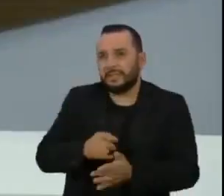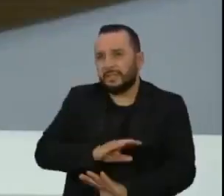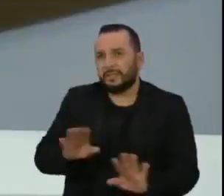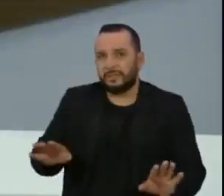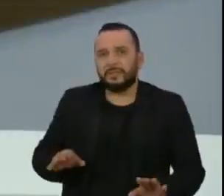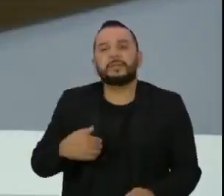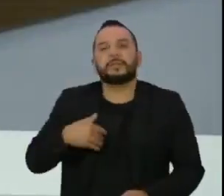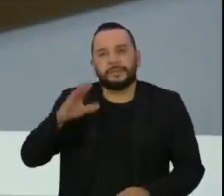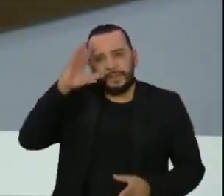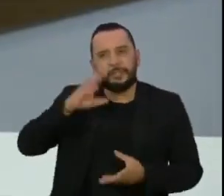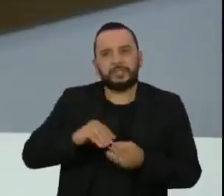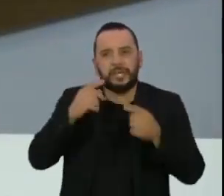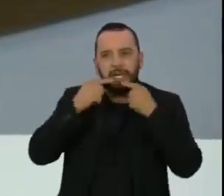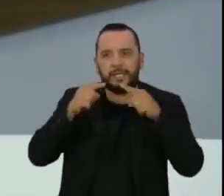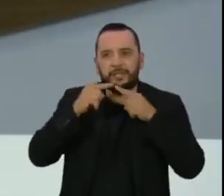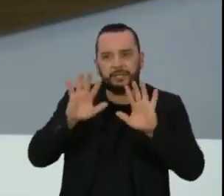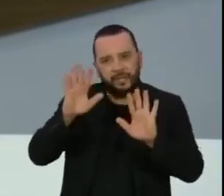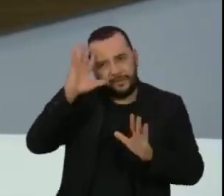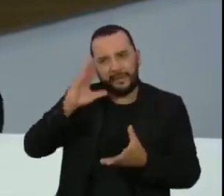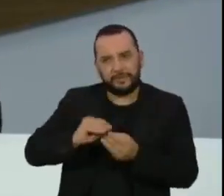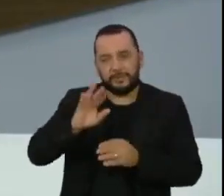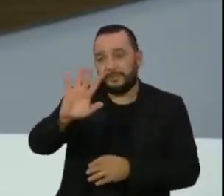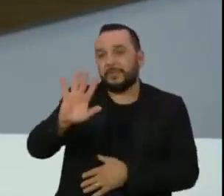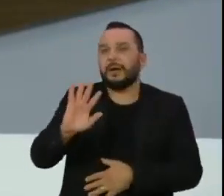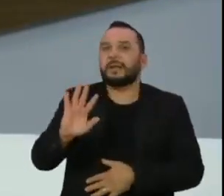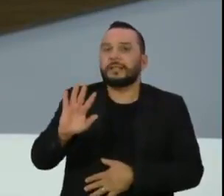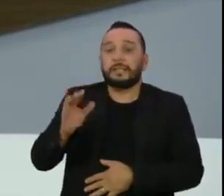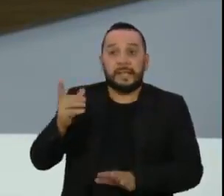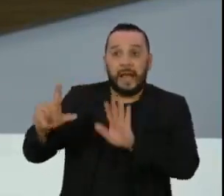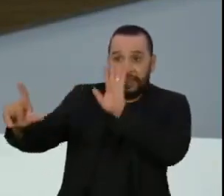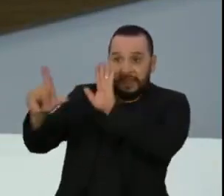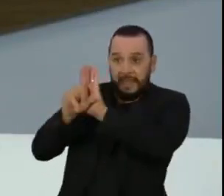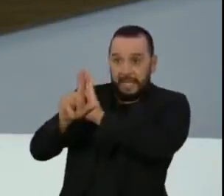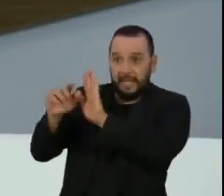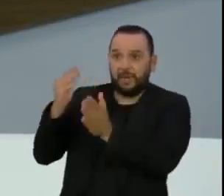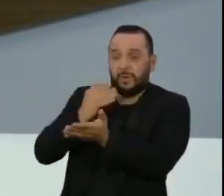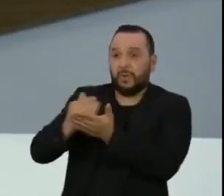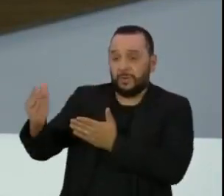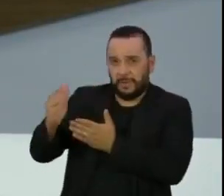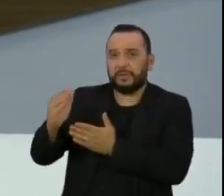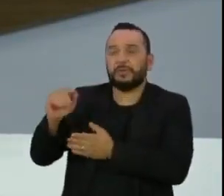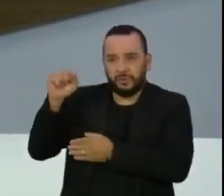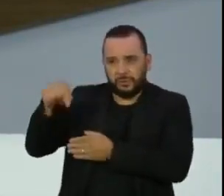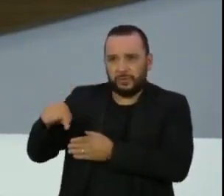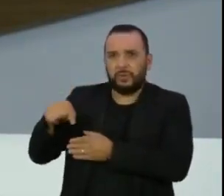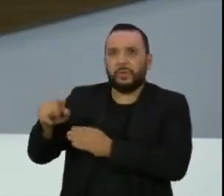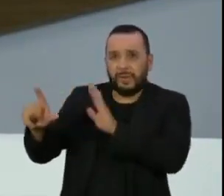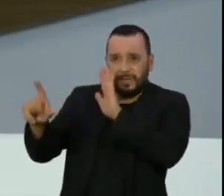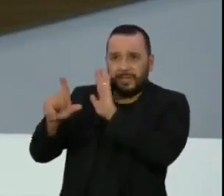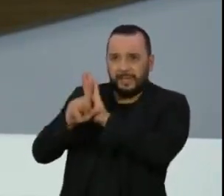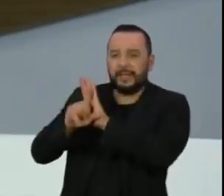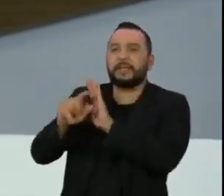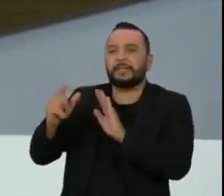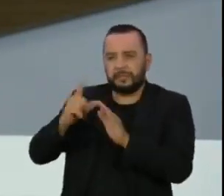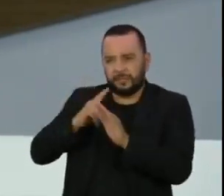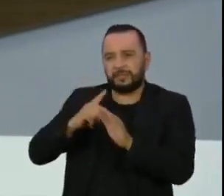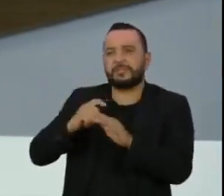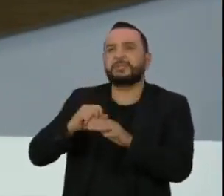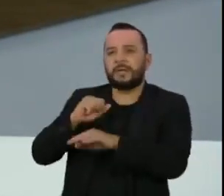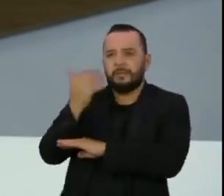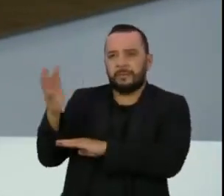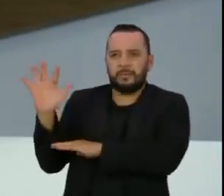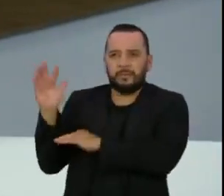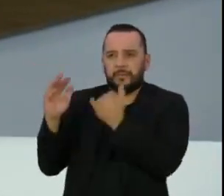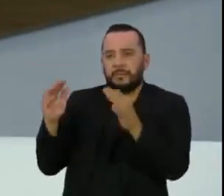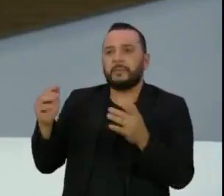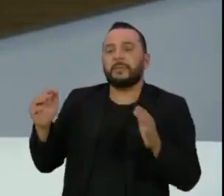a crítica do senhor, doutor. Só não me entendi por que que, quando a lei já estava em vigor, ainda havia índices em queda e depois... Índices